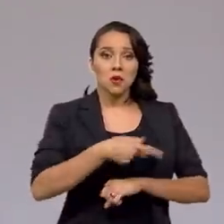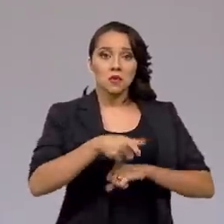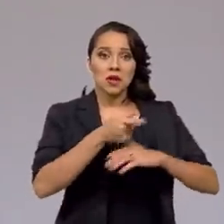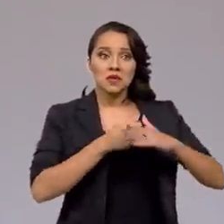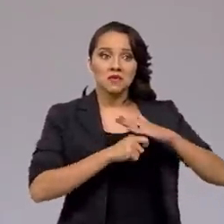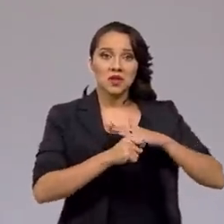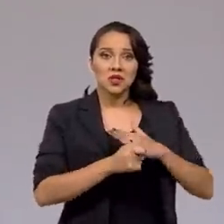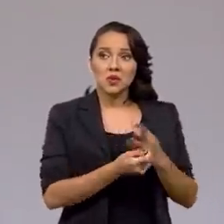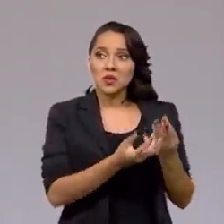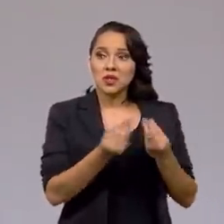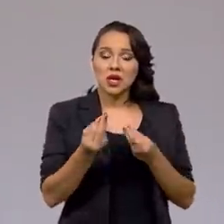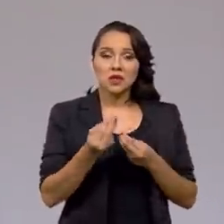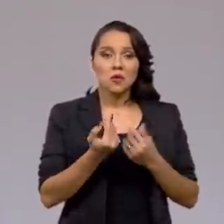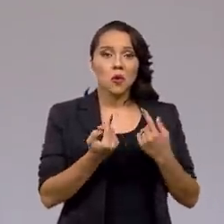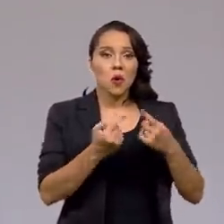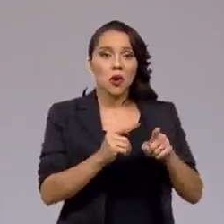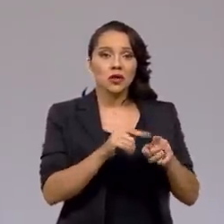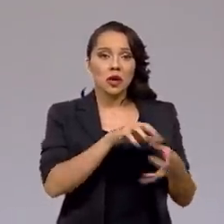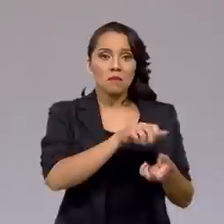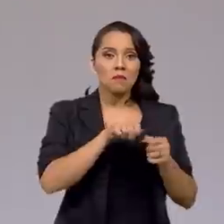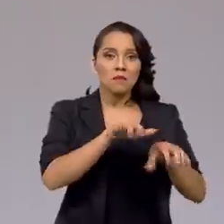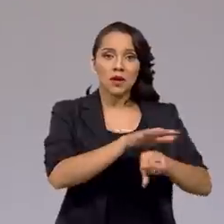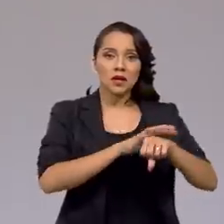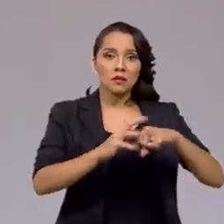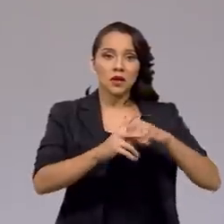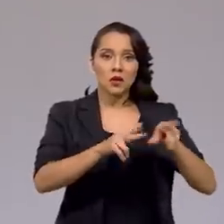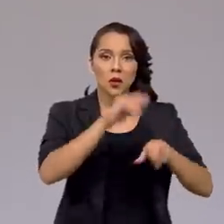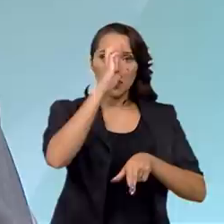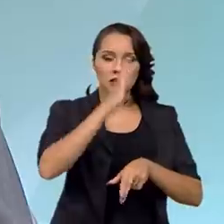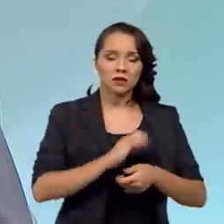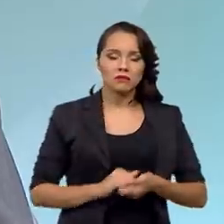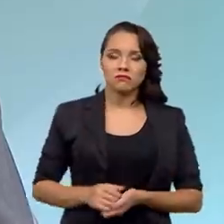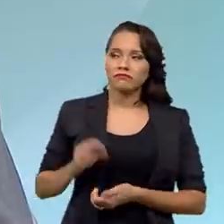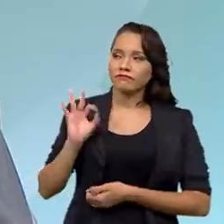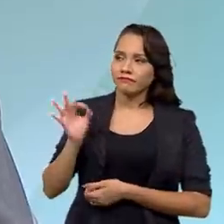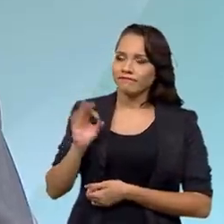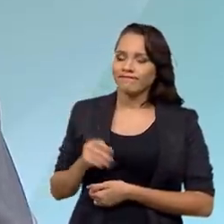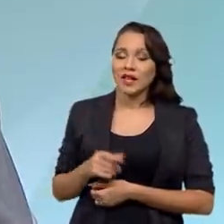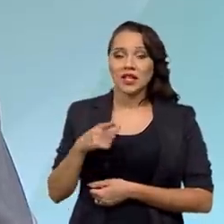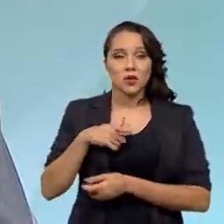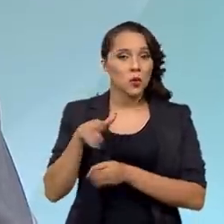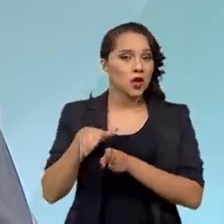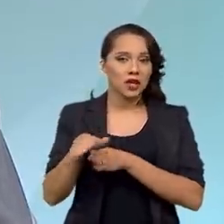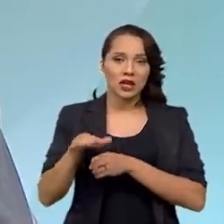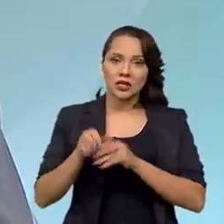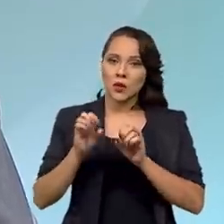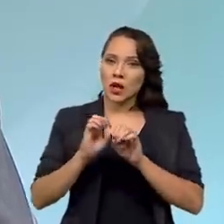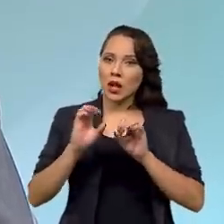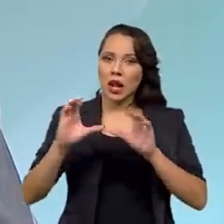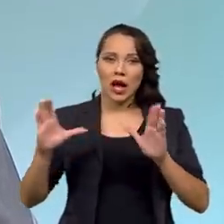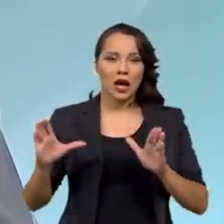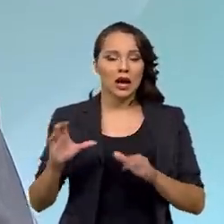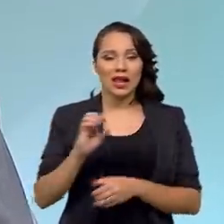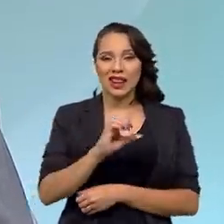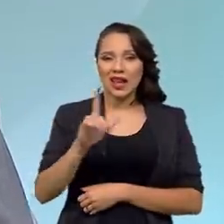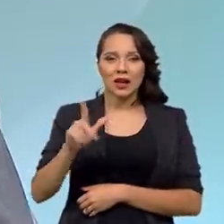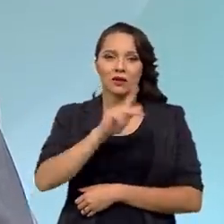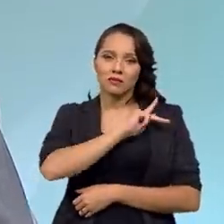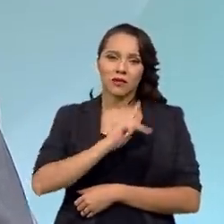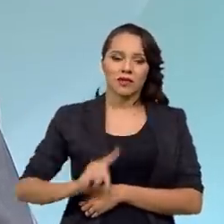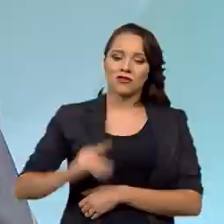investiram tanto para combater a pandemia como o Brasil. Não foi isso, Saksida? Havia uma orientação muito clara do presidente Jair Bolsonaro